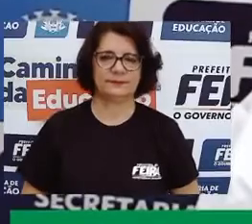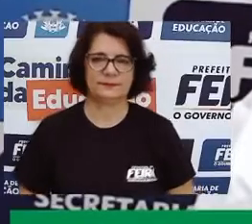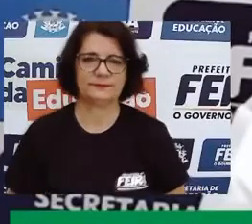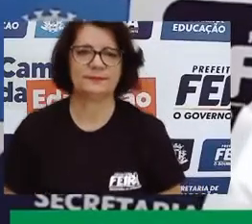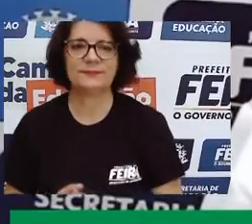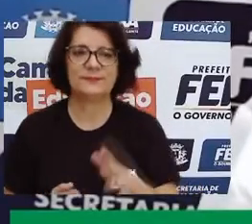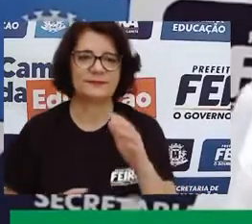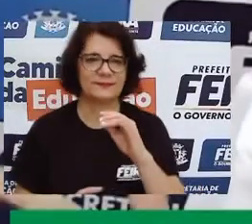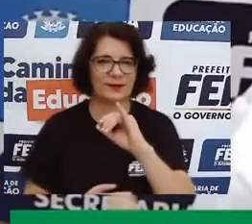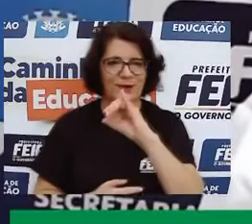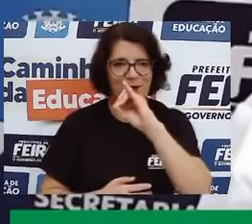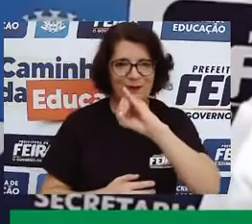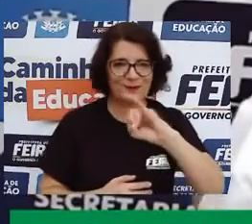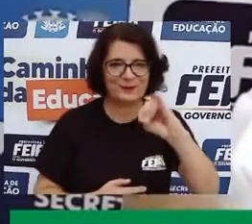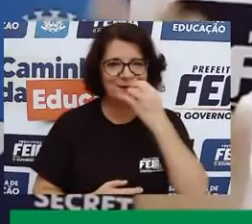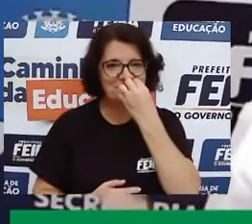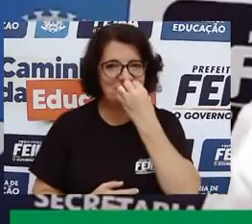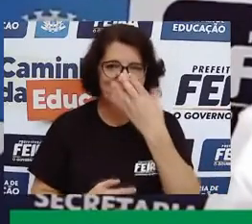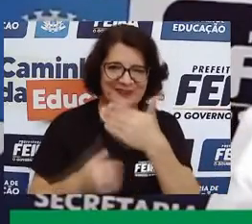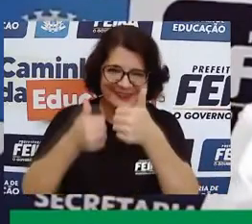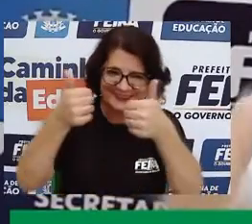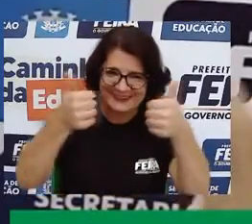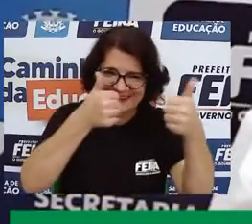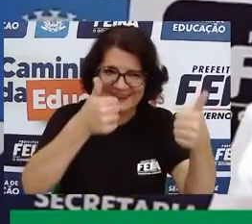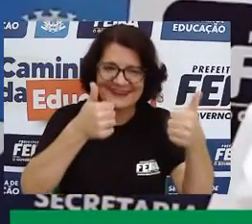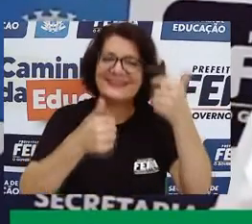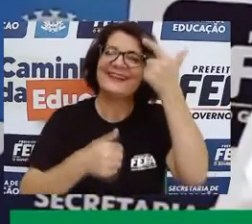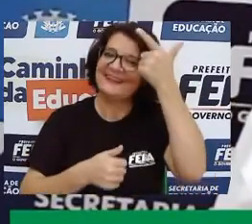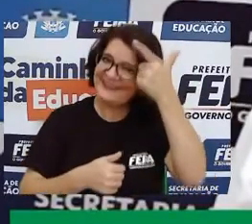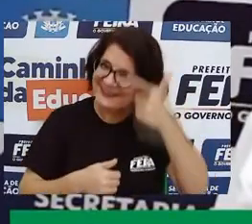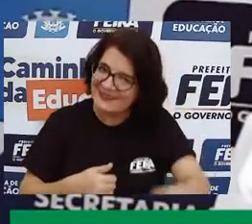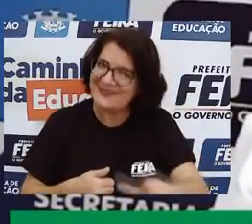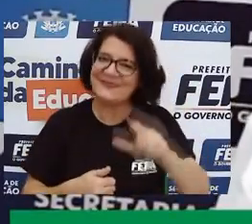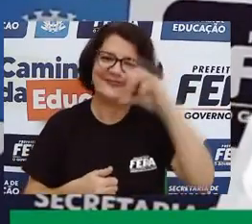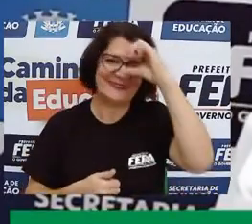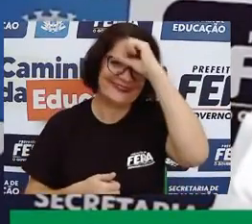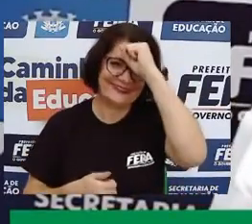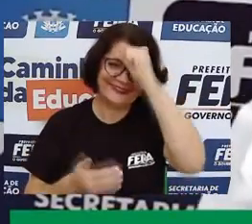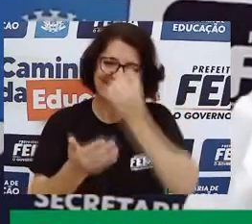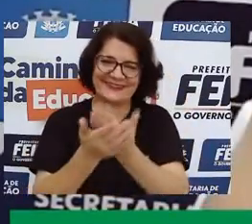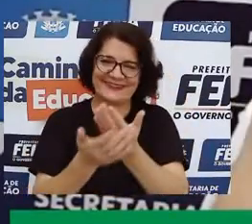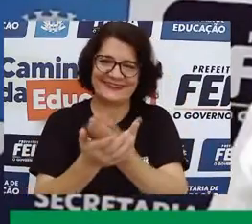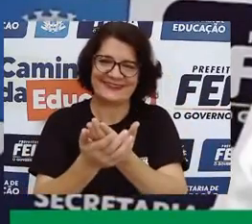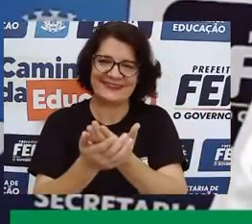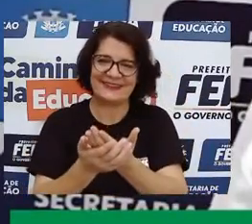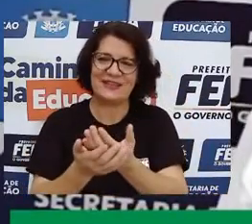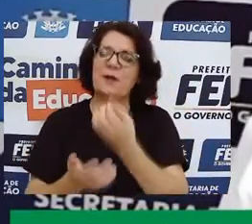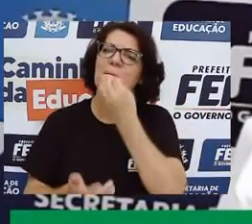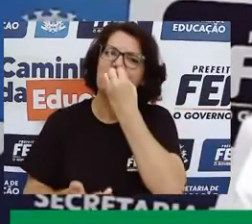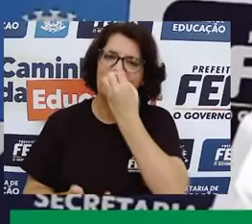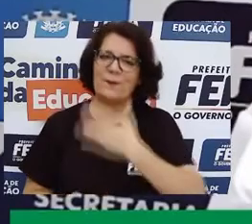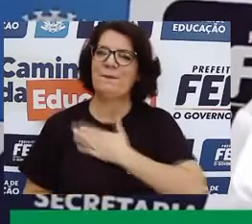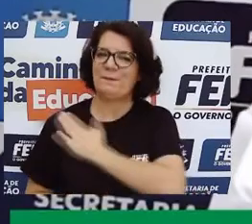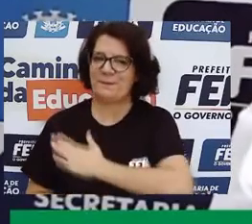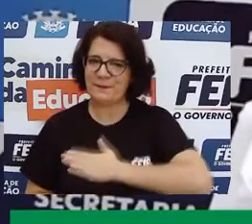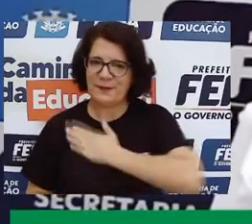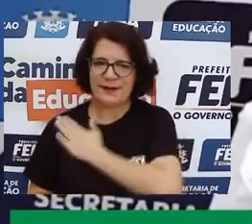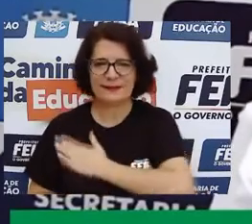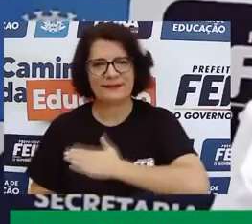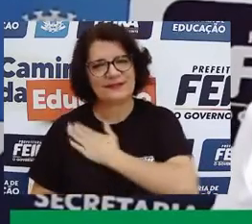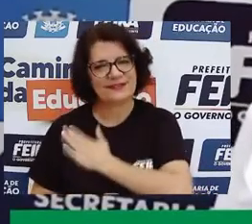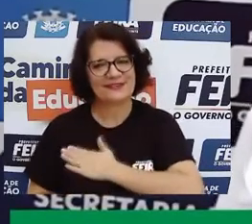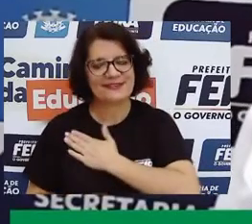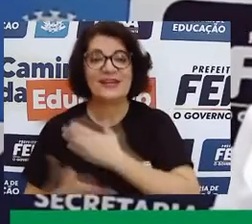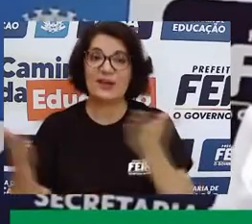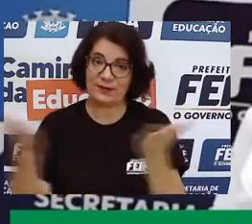Olá, pessoal! Mais uma vez aqui com vocês. Dizer que é sempre um prazer e a